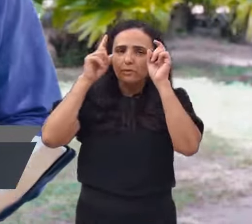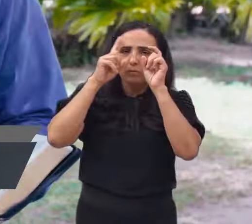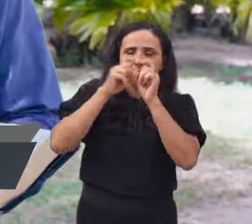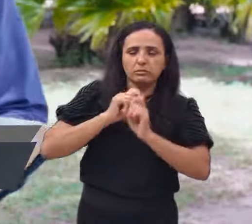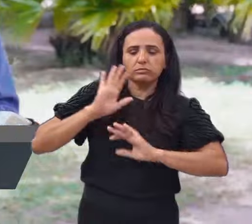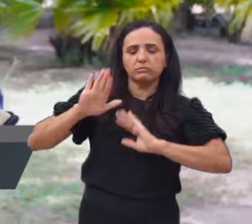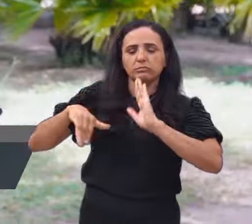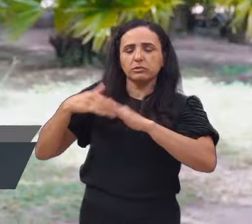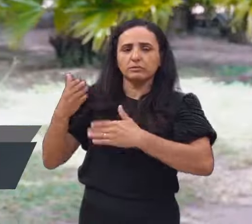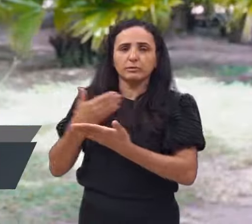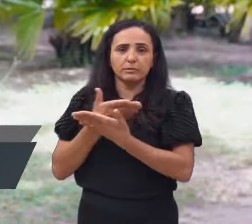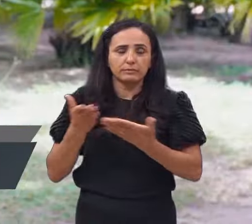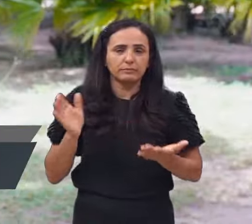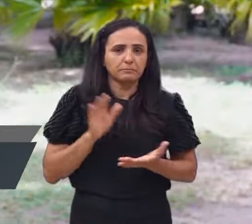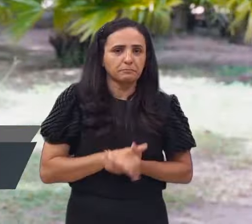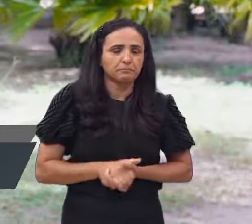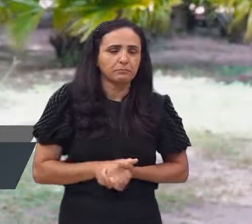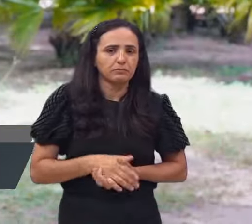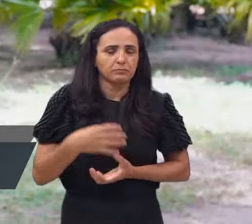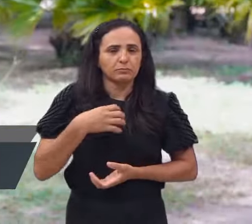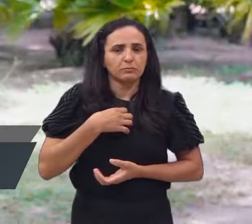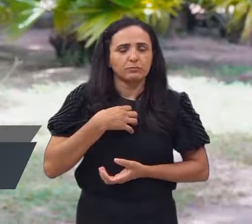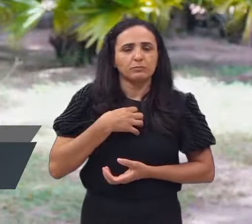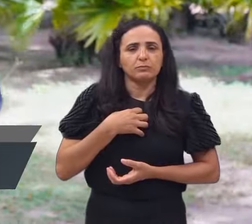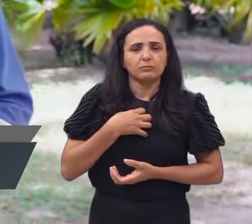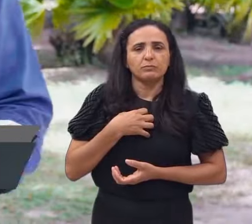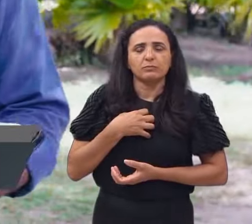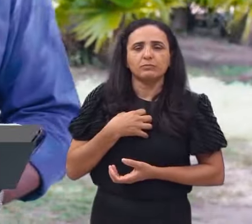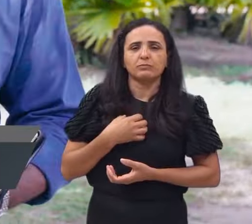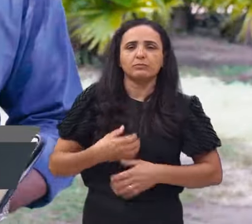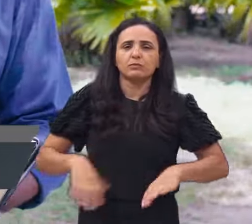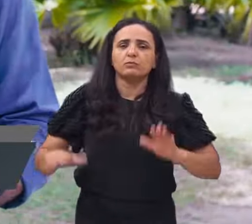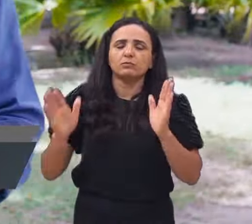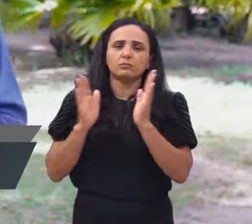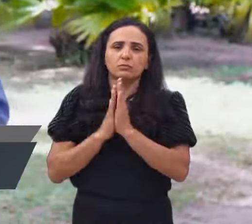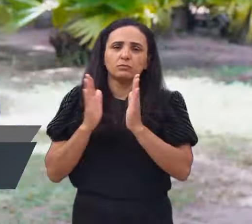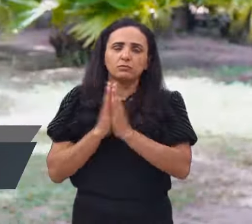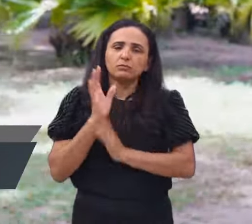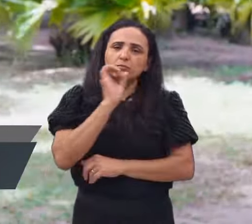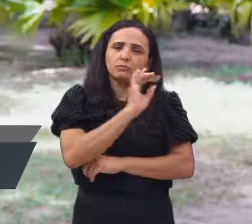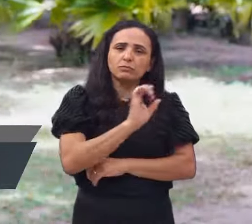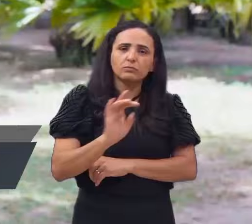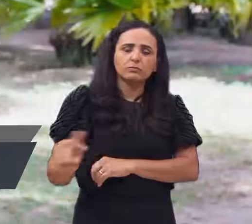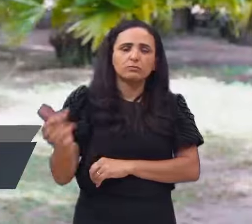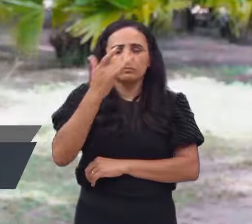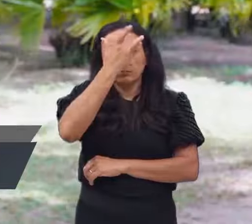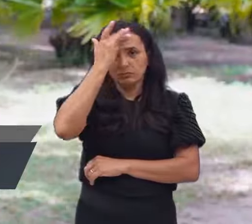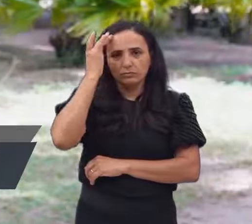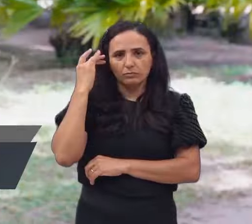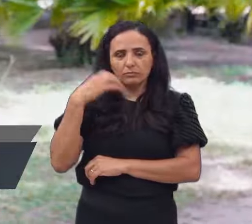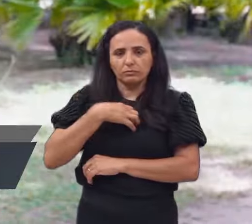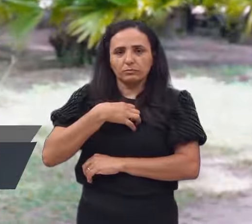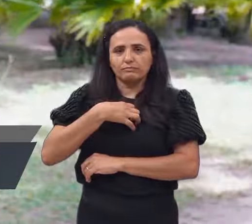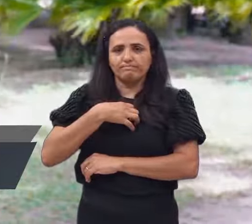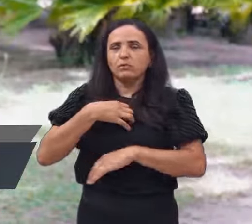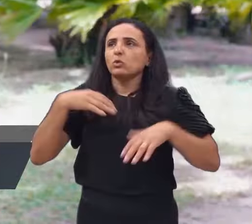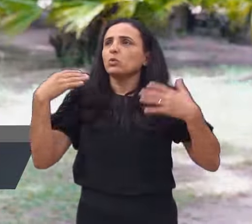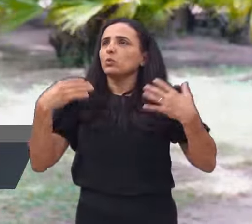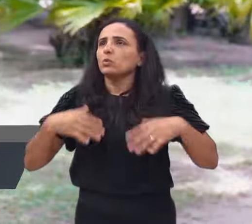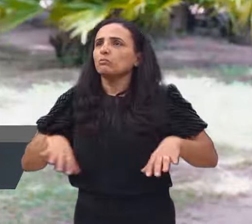troca o nosso nome. E você que está assistindo esta reflexão bíblica, nesta oportunidade,